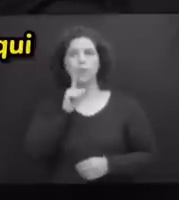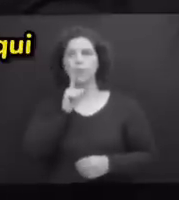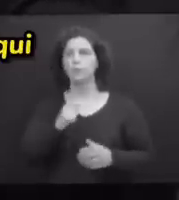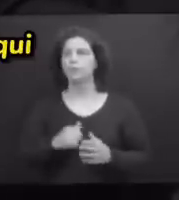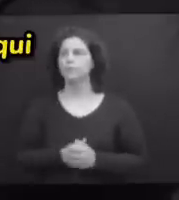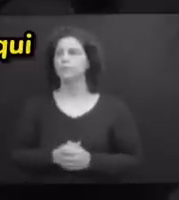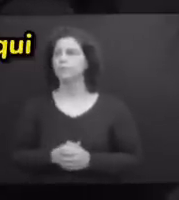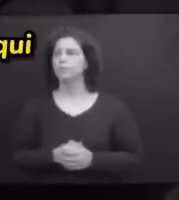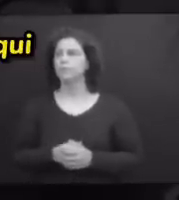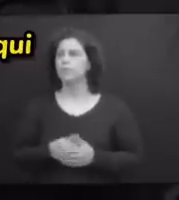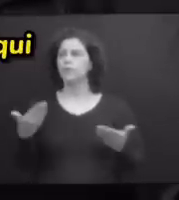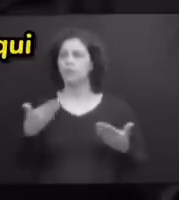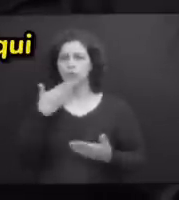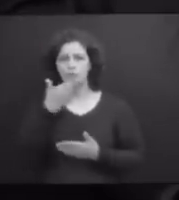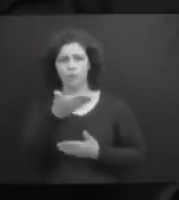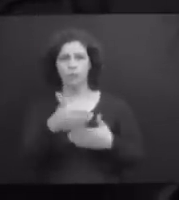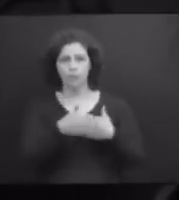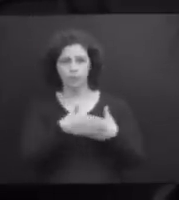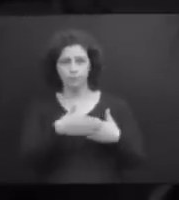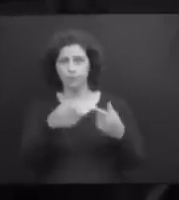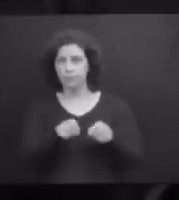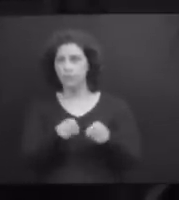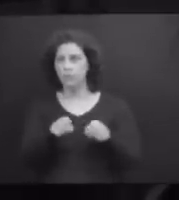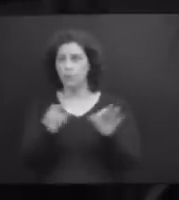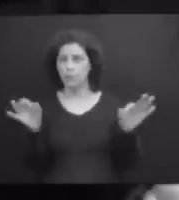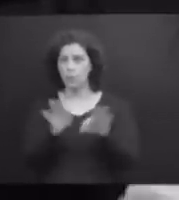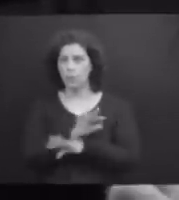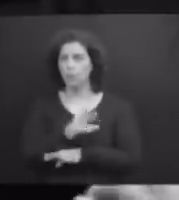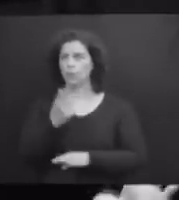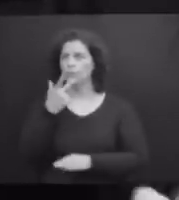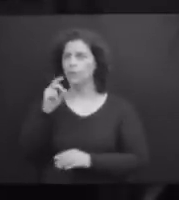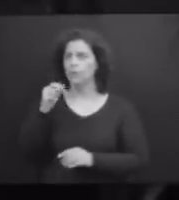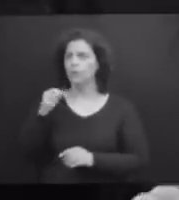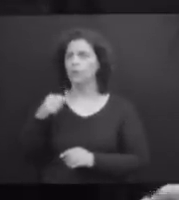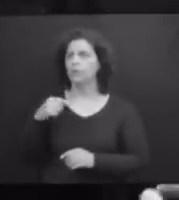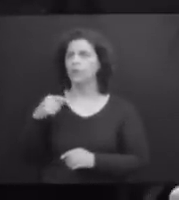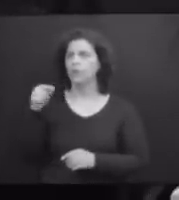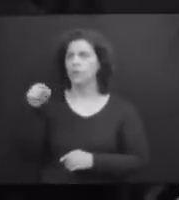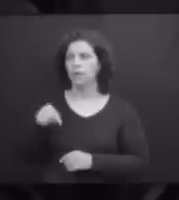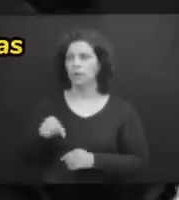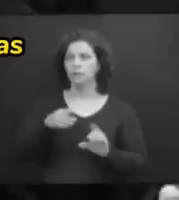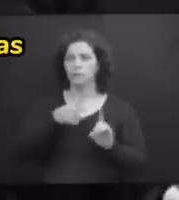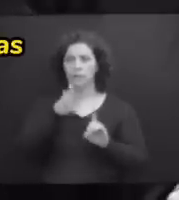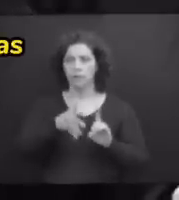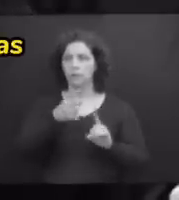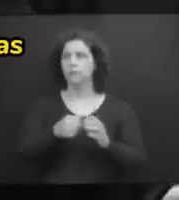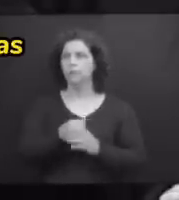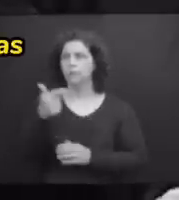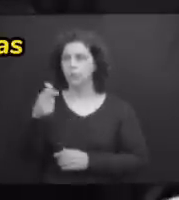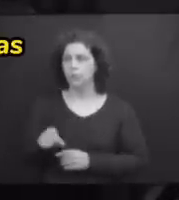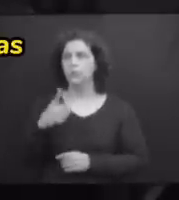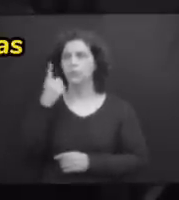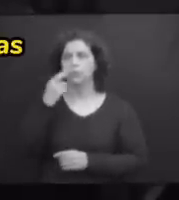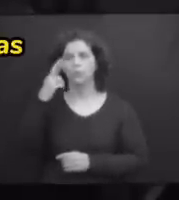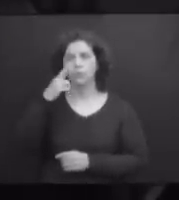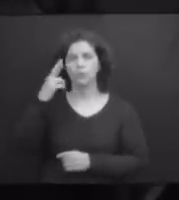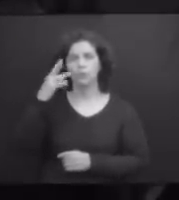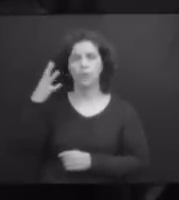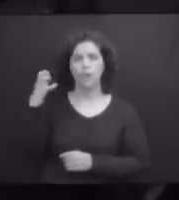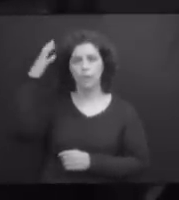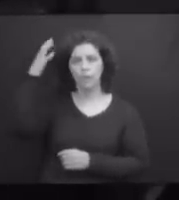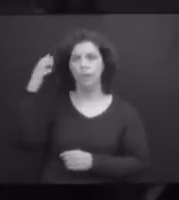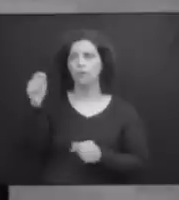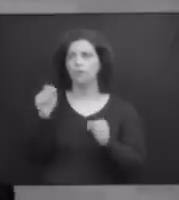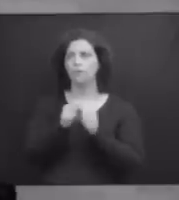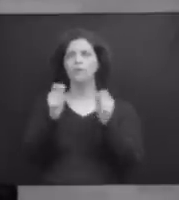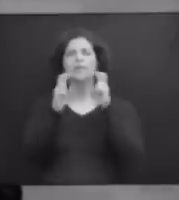Bom dia, gentileza, Vossa Excelência, que após a minha fala na tribuna, o, novamente, o deputado Renato Freitas ficou